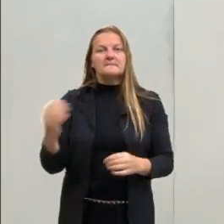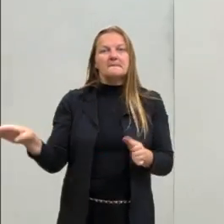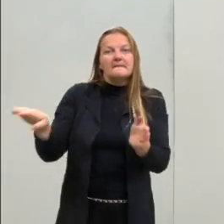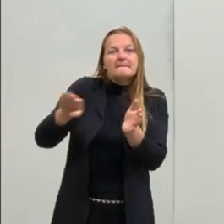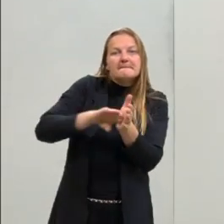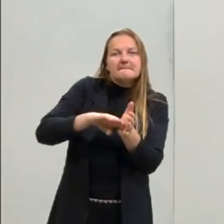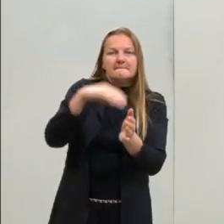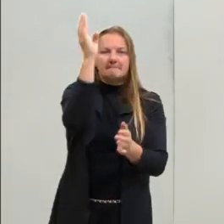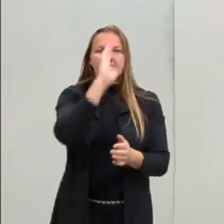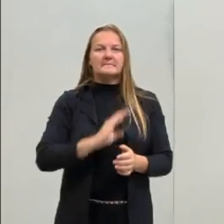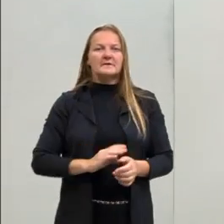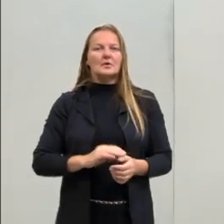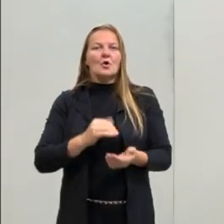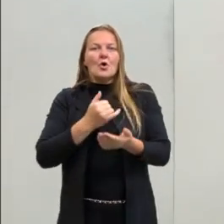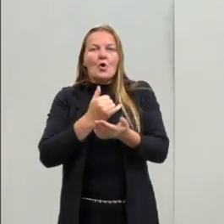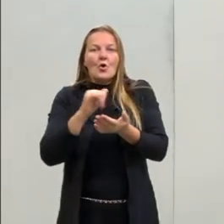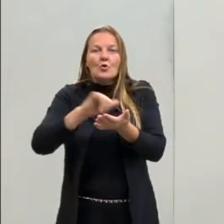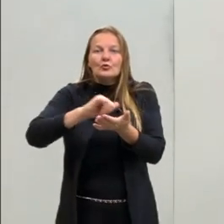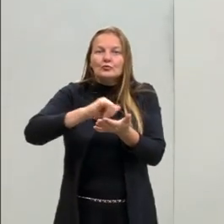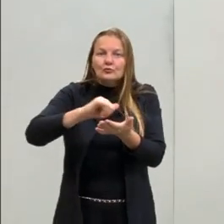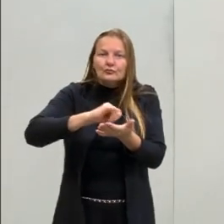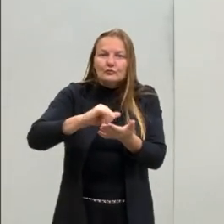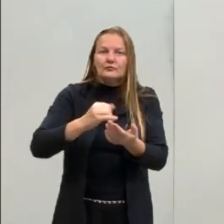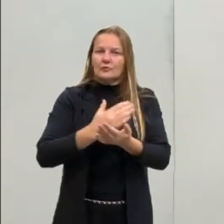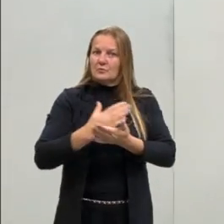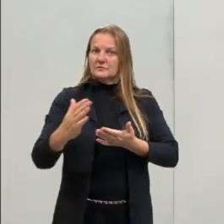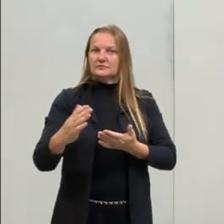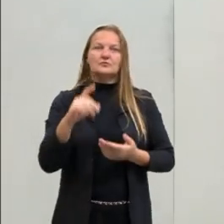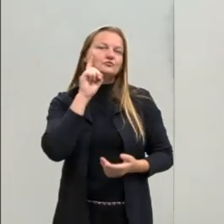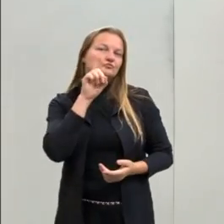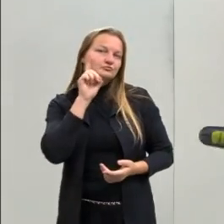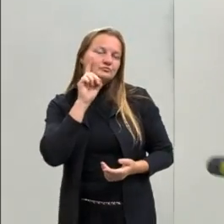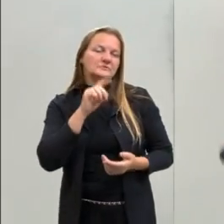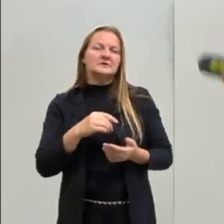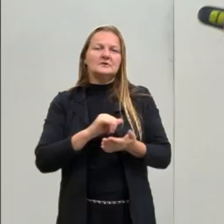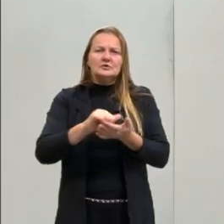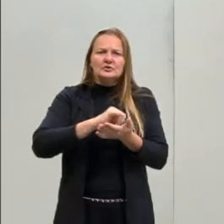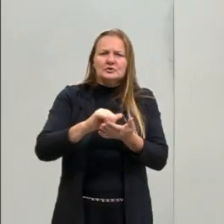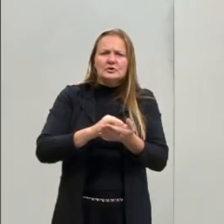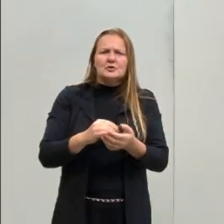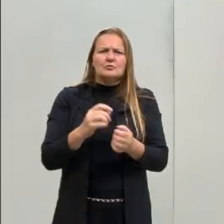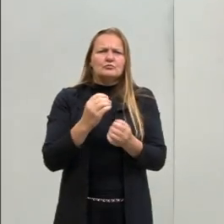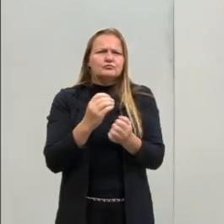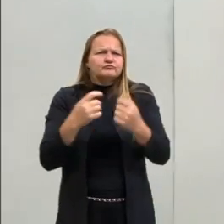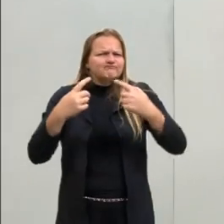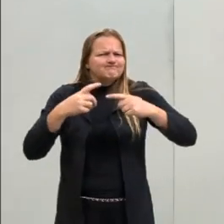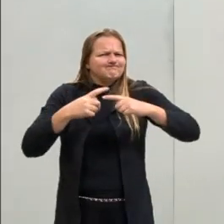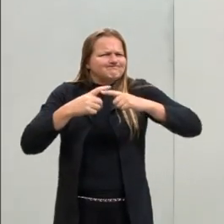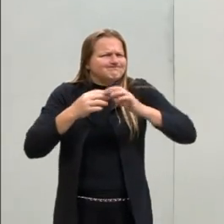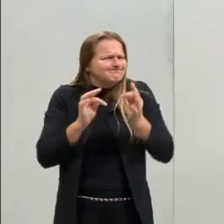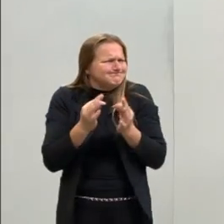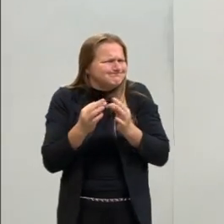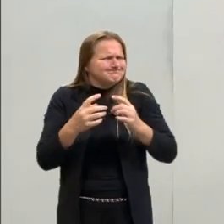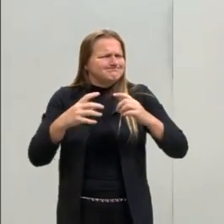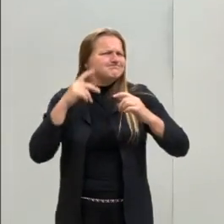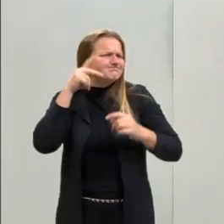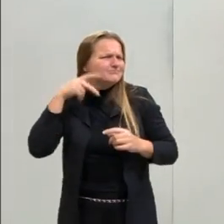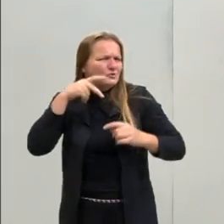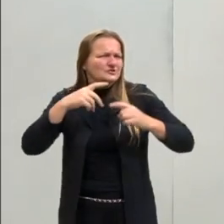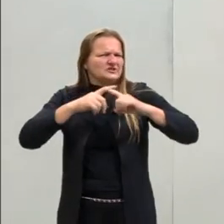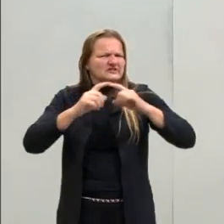surge lá em Nova Iorque, durante um período também de tensão política, uma possibilidade de